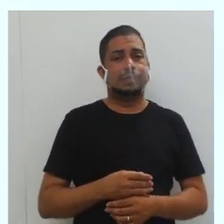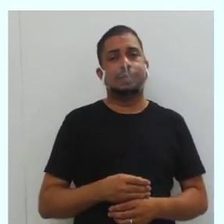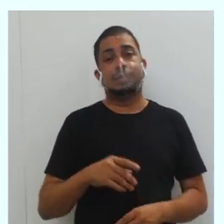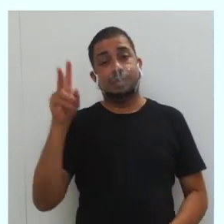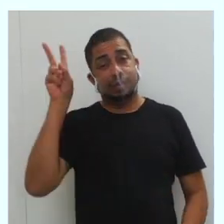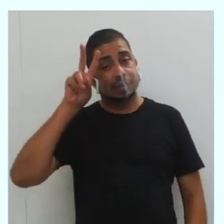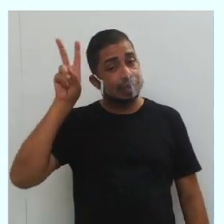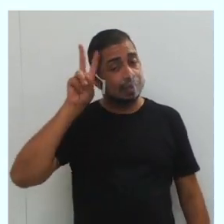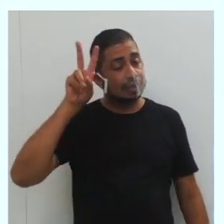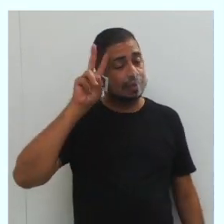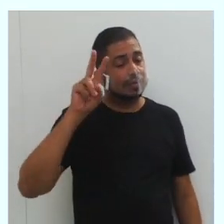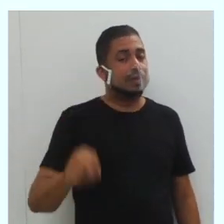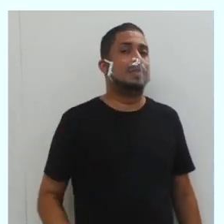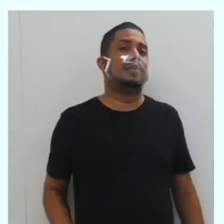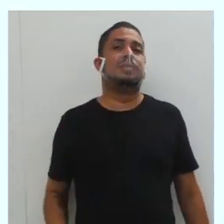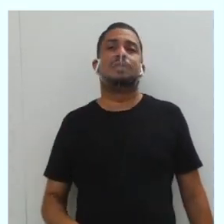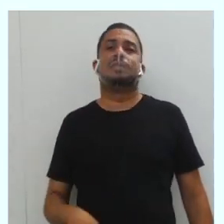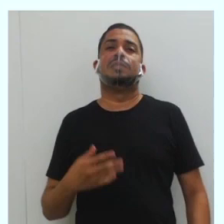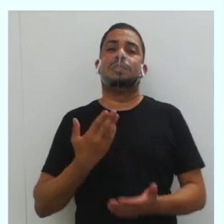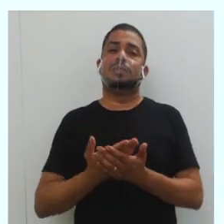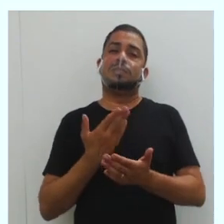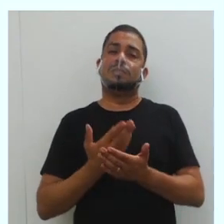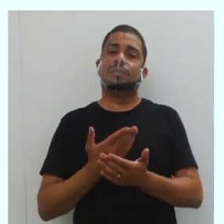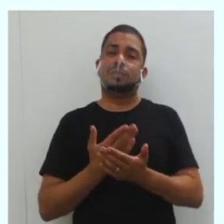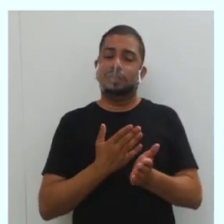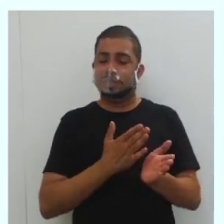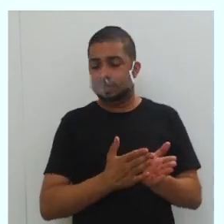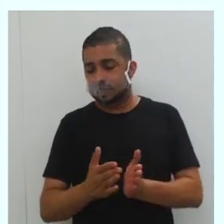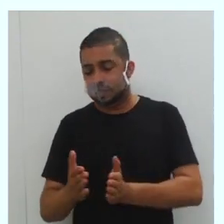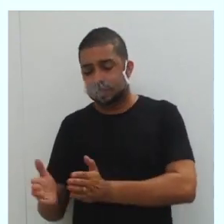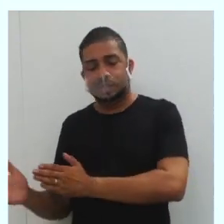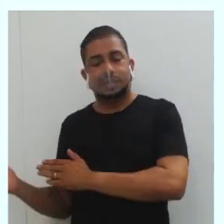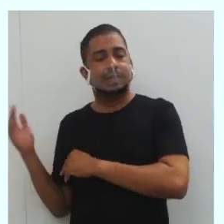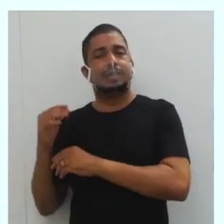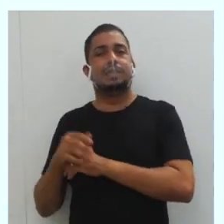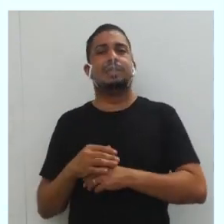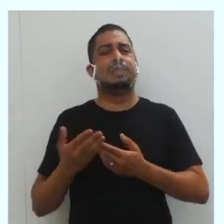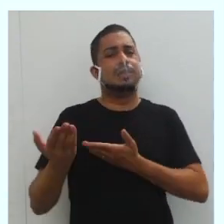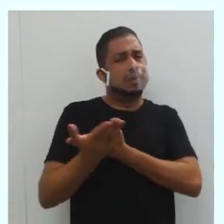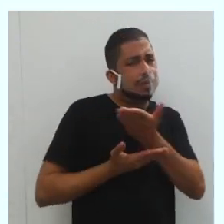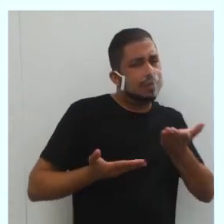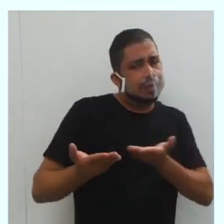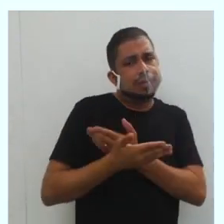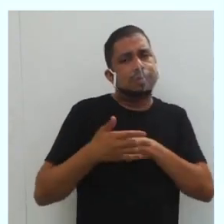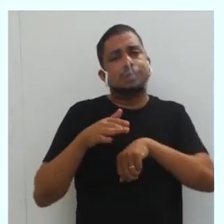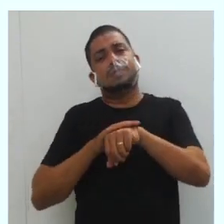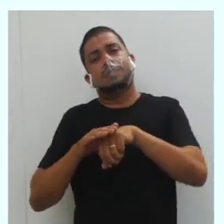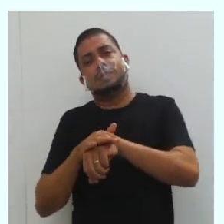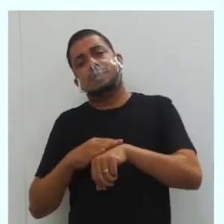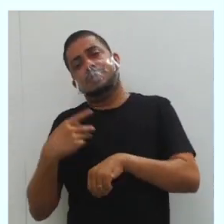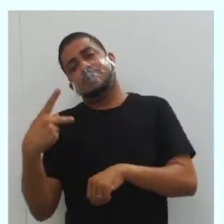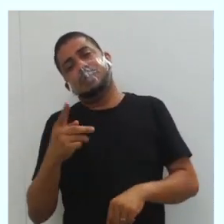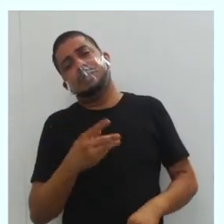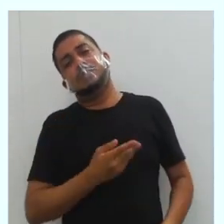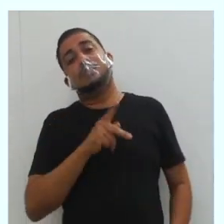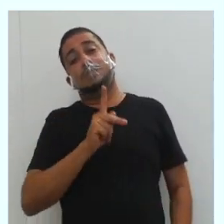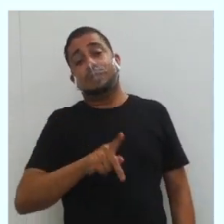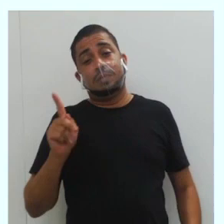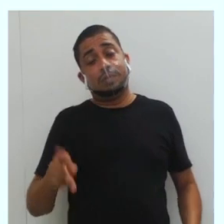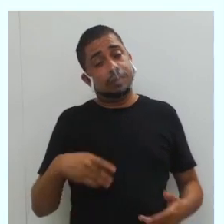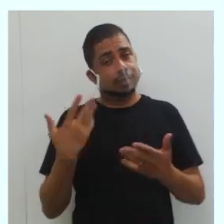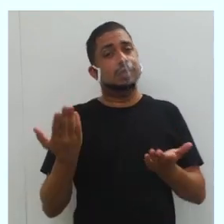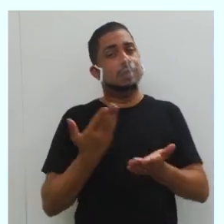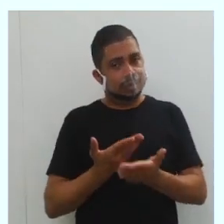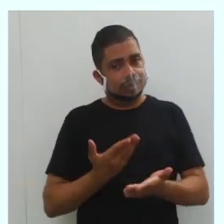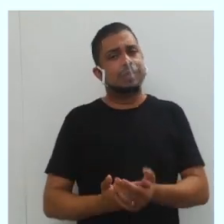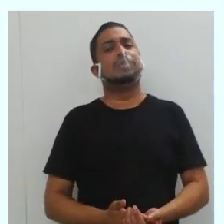fiquem conosco e lembrem-se, lembrem-se de estudar a nossa série aqui, troquem ideias, conversem com seus professores e